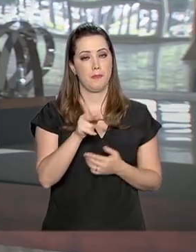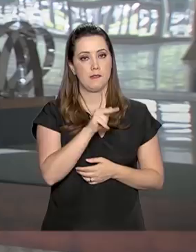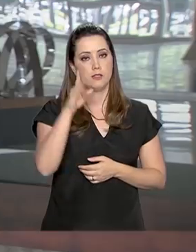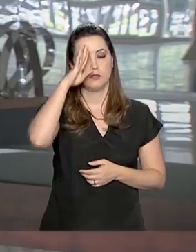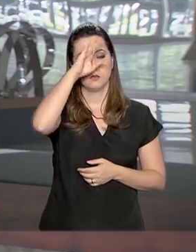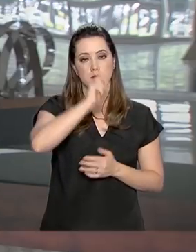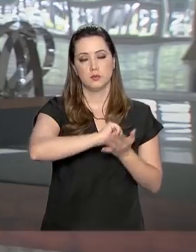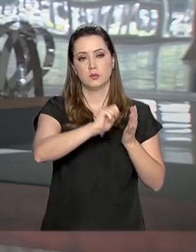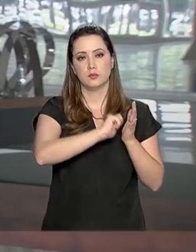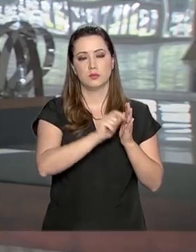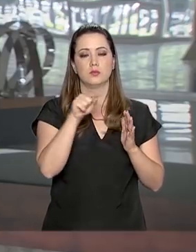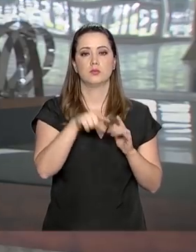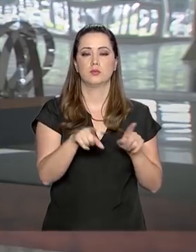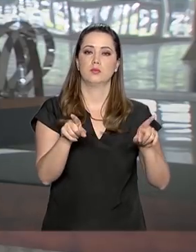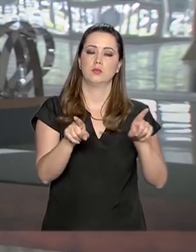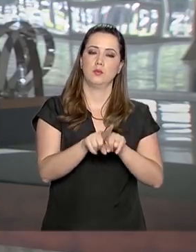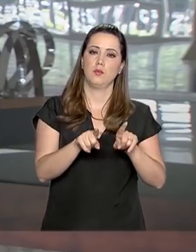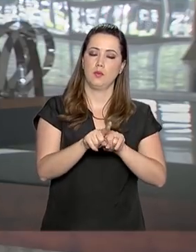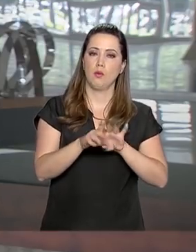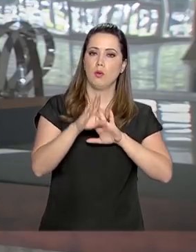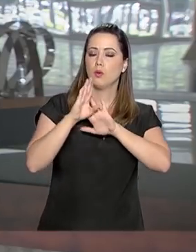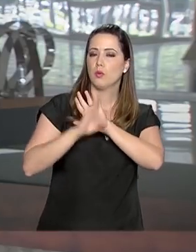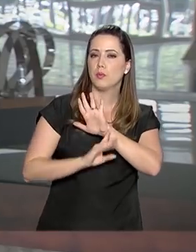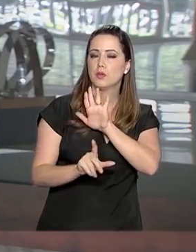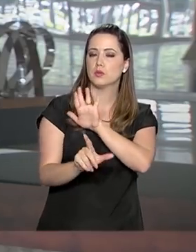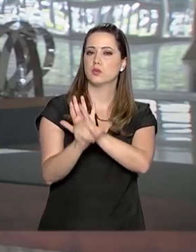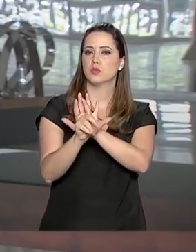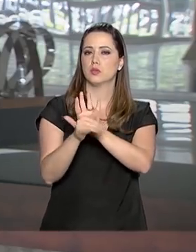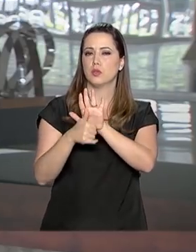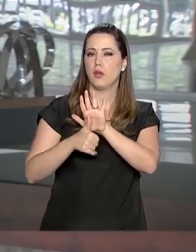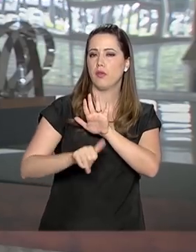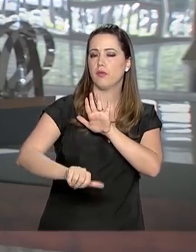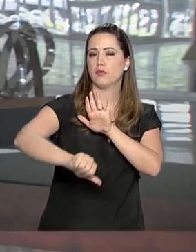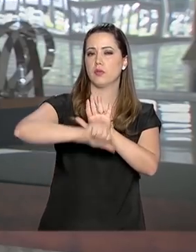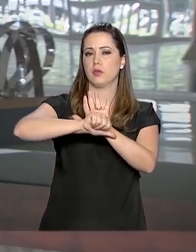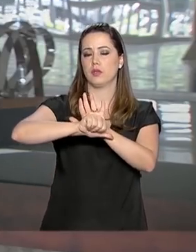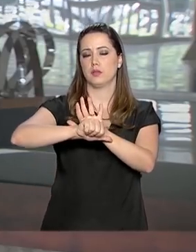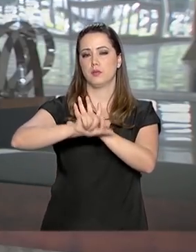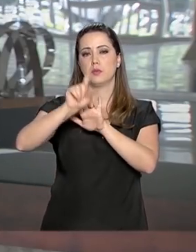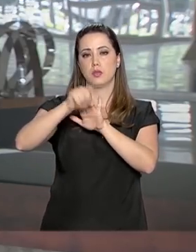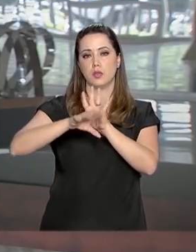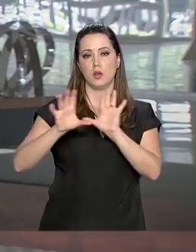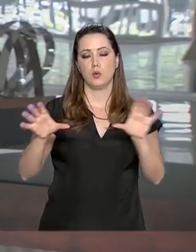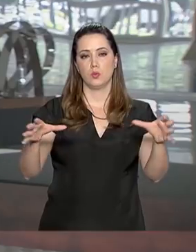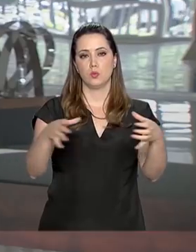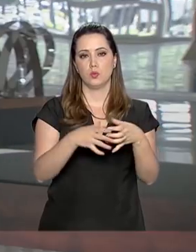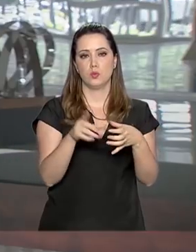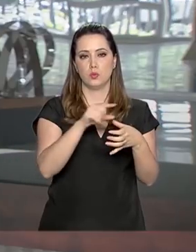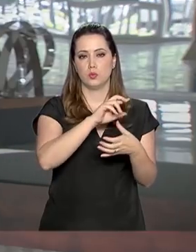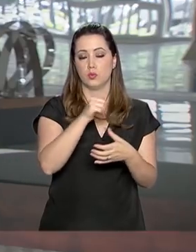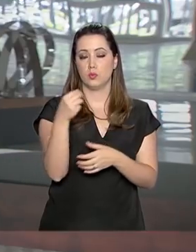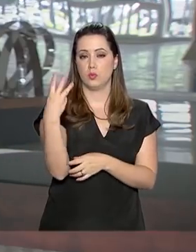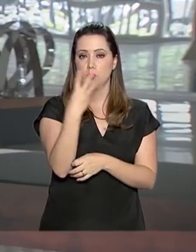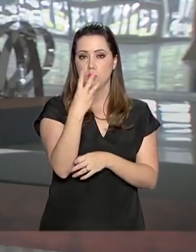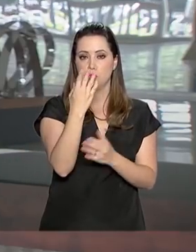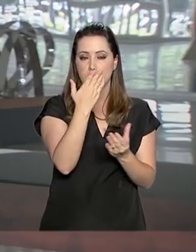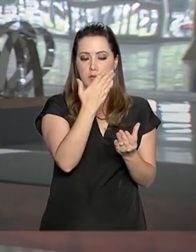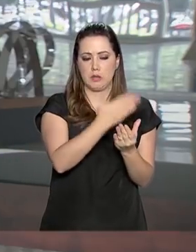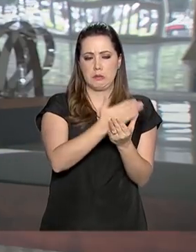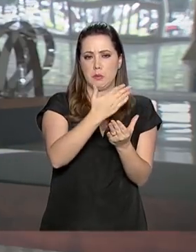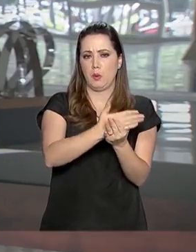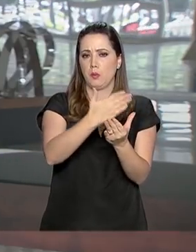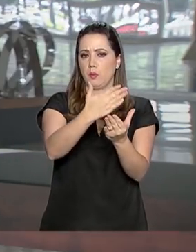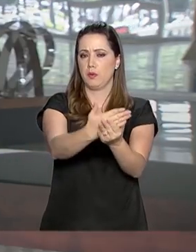Bolsonaro assinou aqui também o projeto de lei anticrime, que é um pacote com três projetos